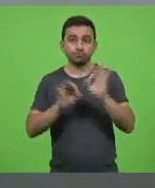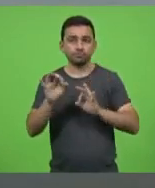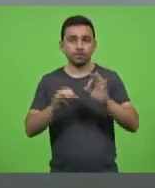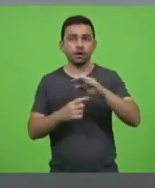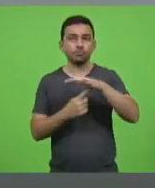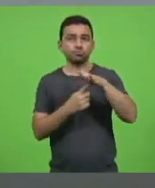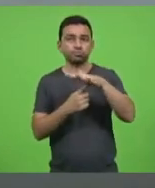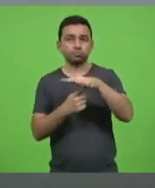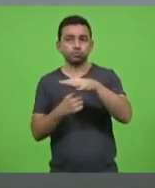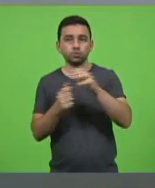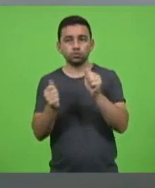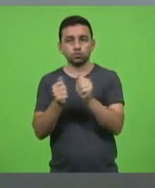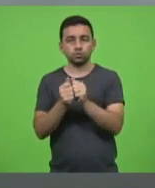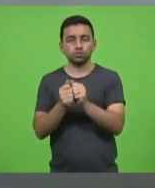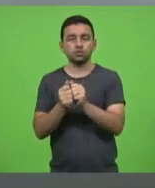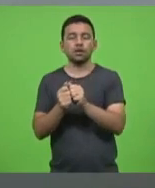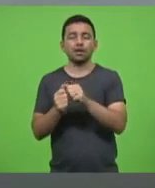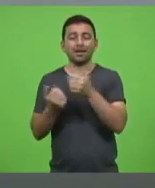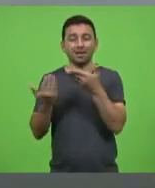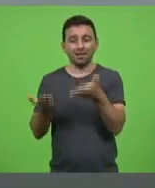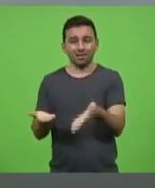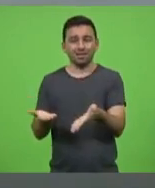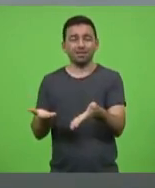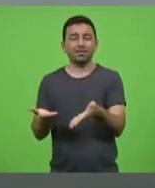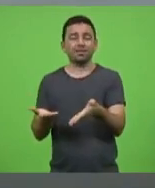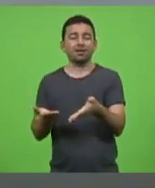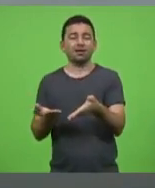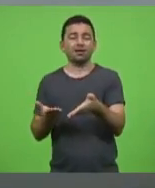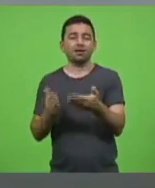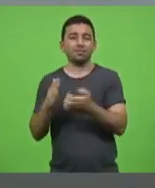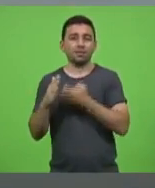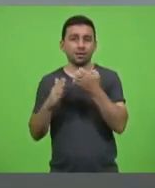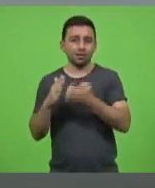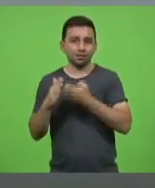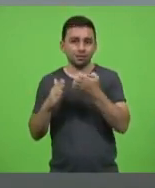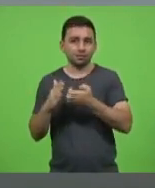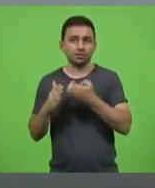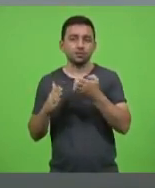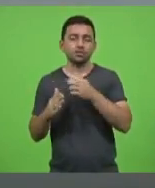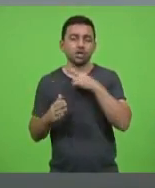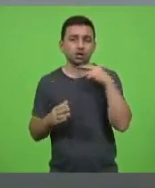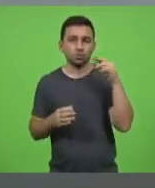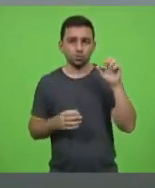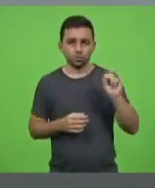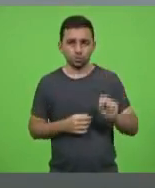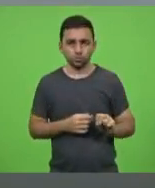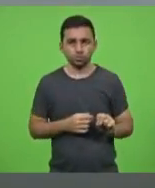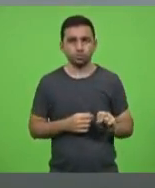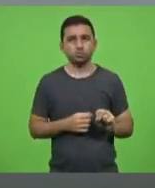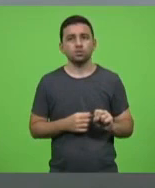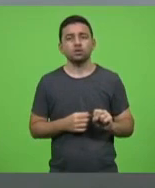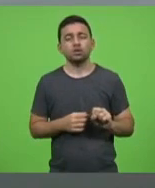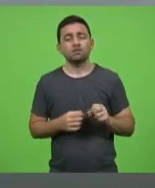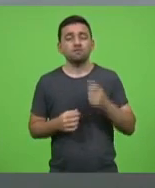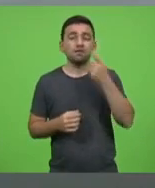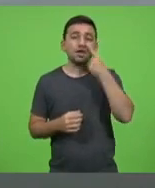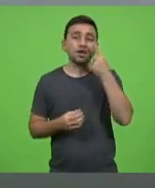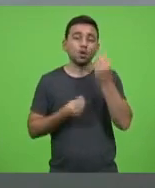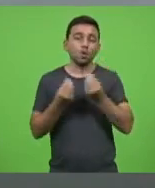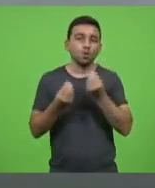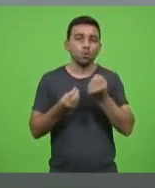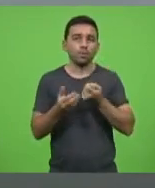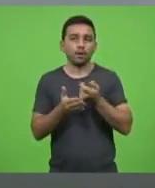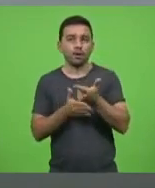a essa empresa de Jaraguá que está avaliando como vai ser feita essa logística pagamento enfim essas coisas todas